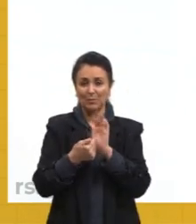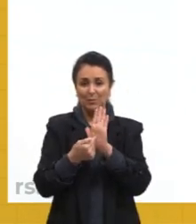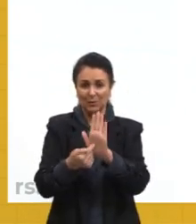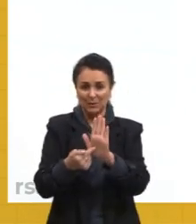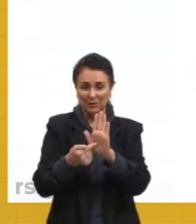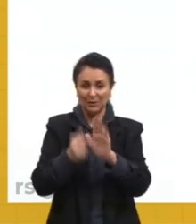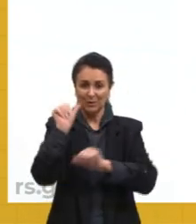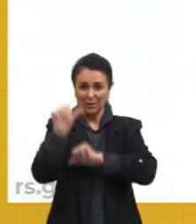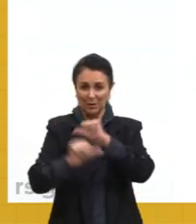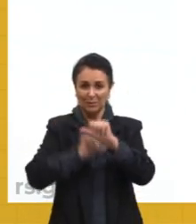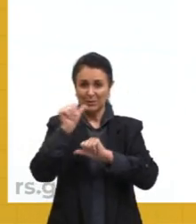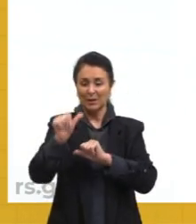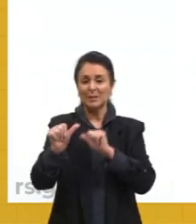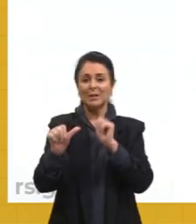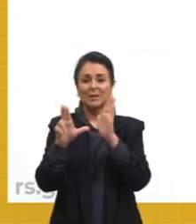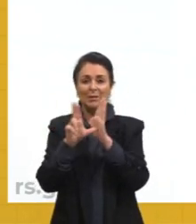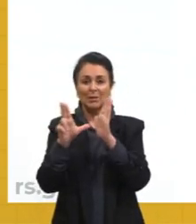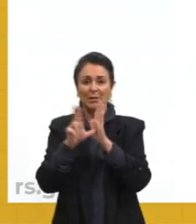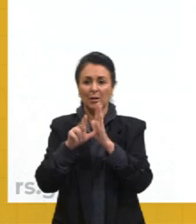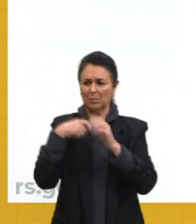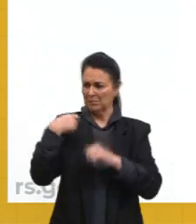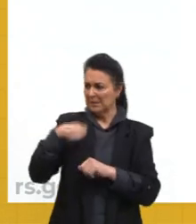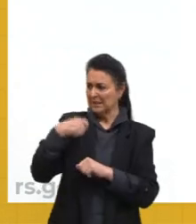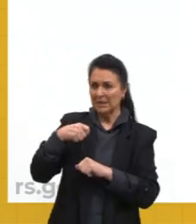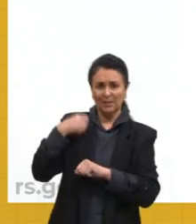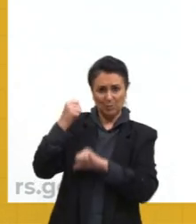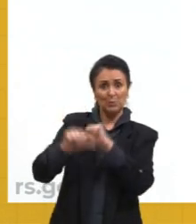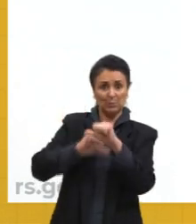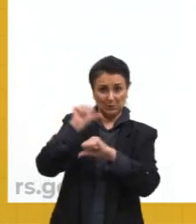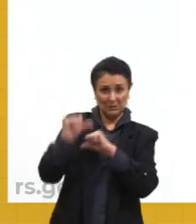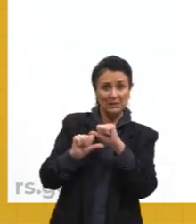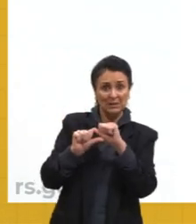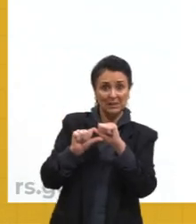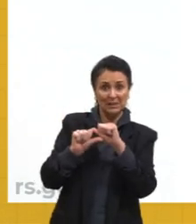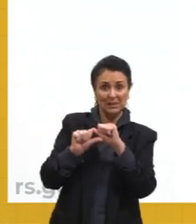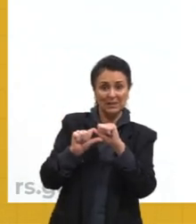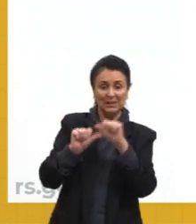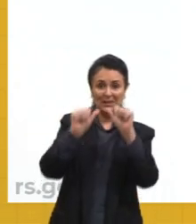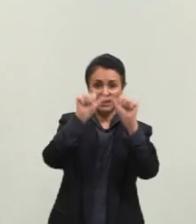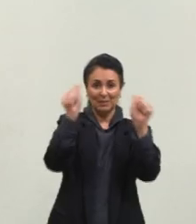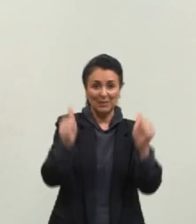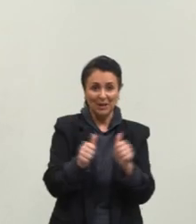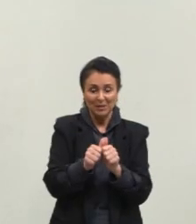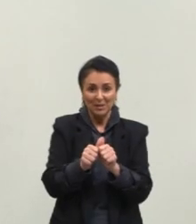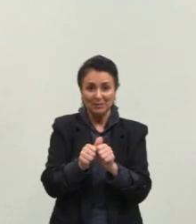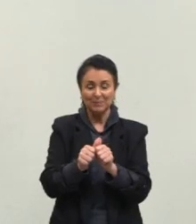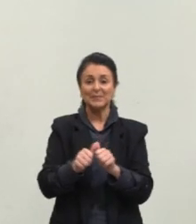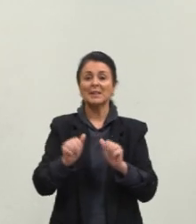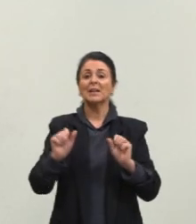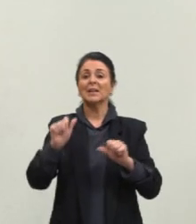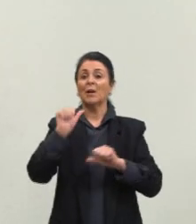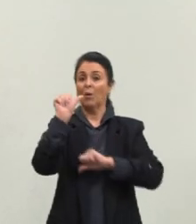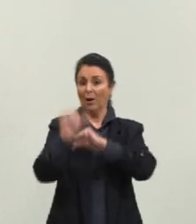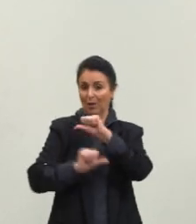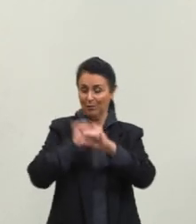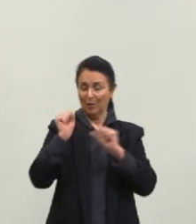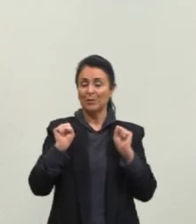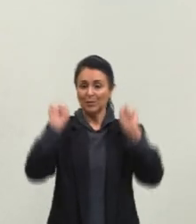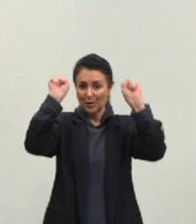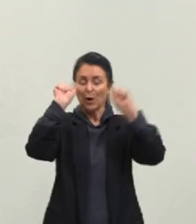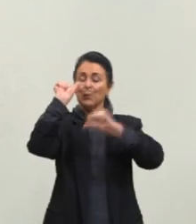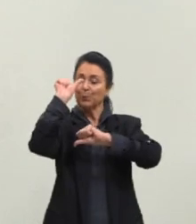Lutero fazendo uma obra e perguntando, precisando de uma reforma? E é isso aí, pessoal. A reforma protestante mudou o cristianismo